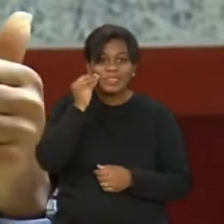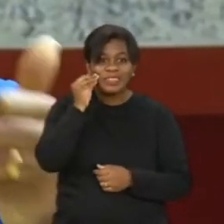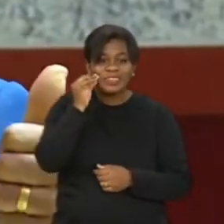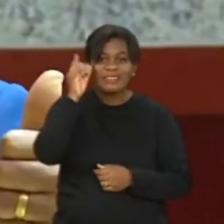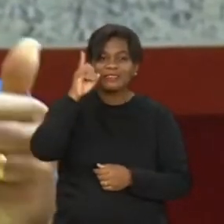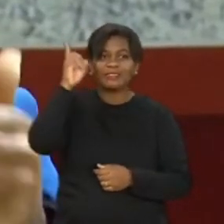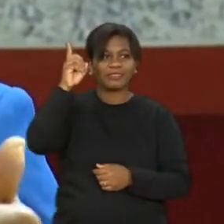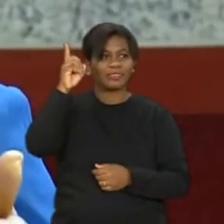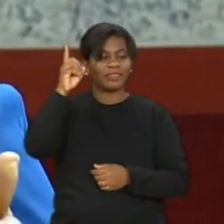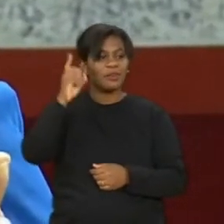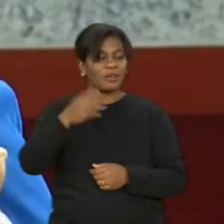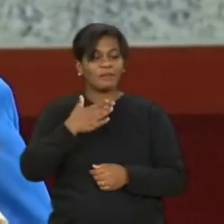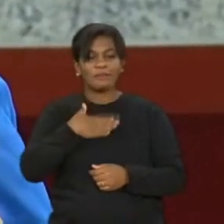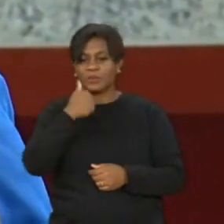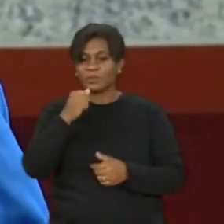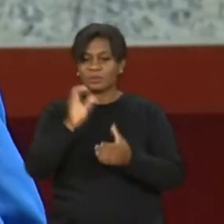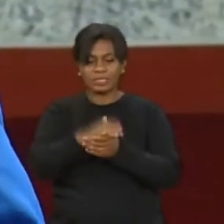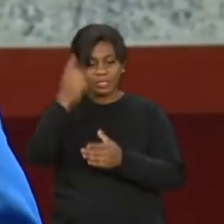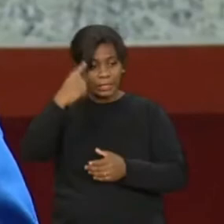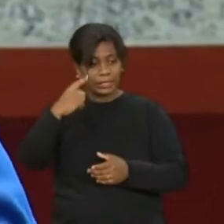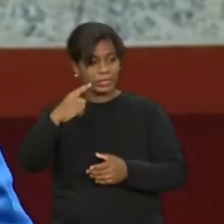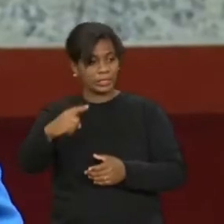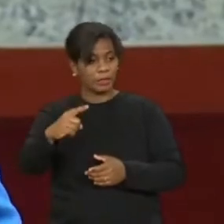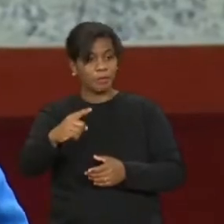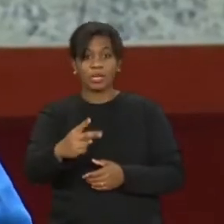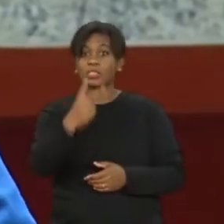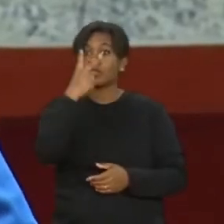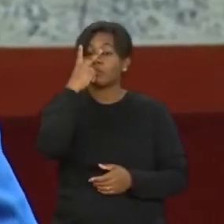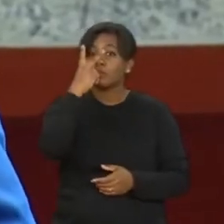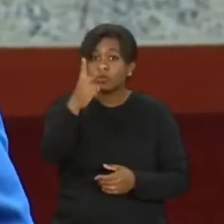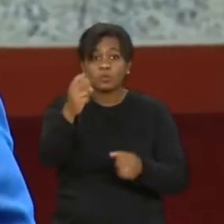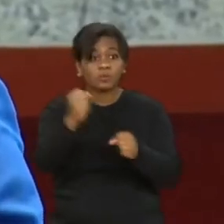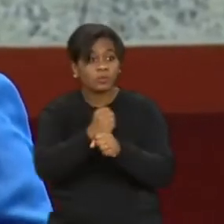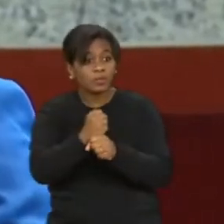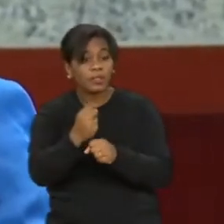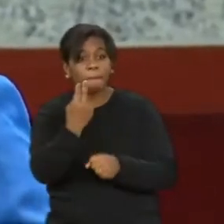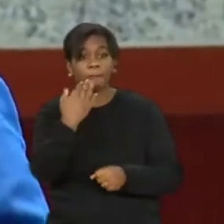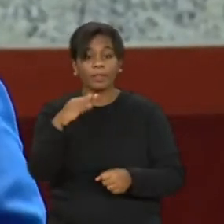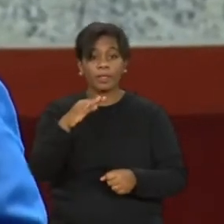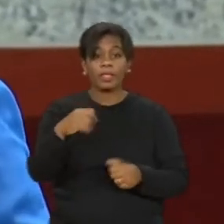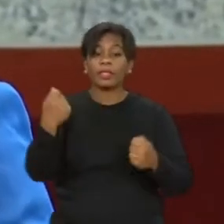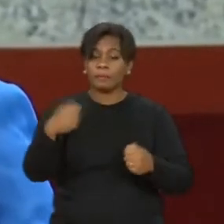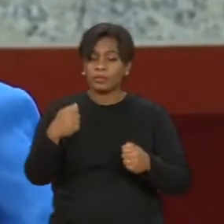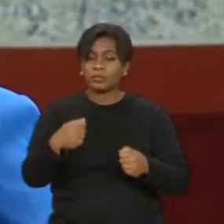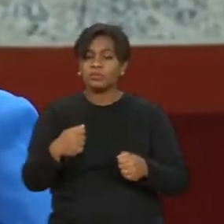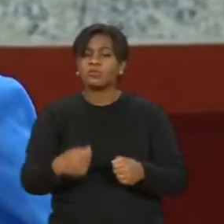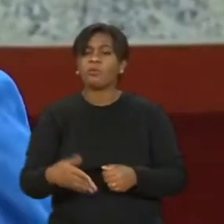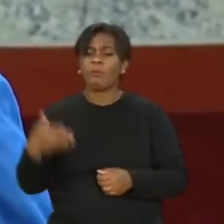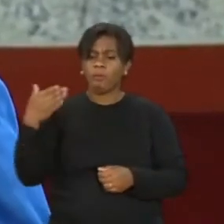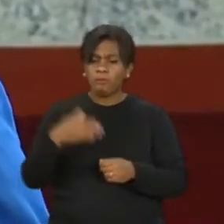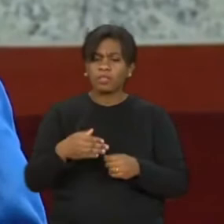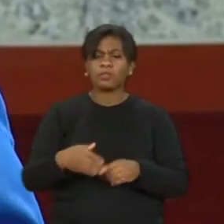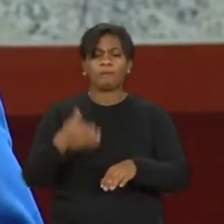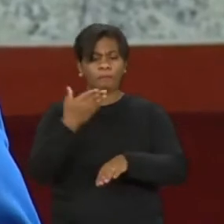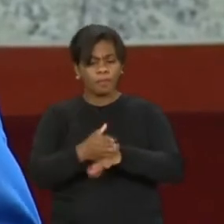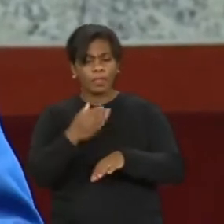saiu da UTI naquela semana, dois anos e meio que ela ficou em tratamento para sair do respirador, para sair, para poder voltar a